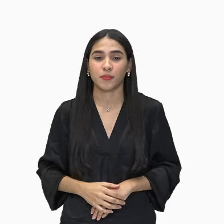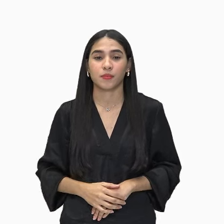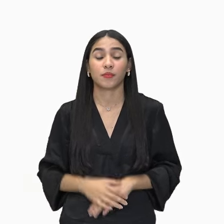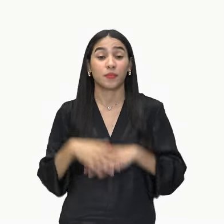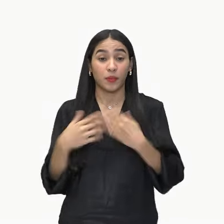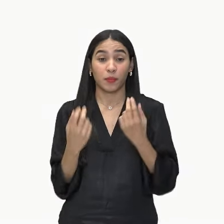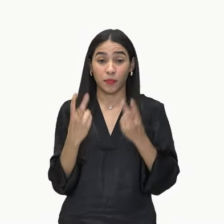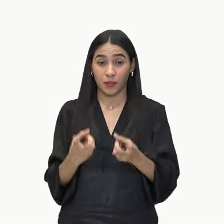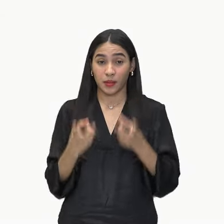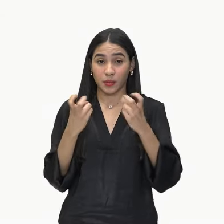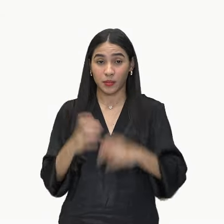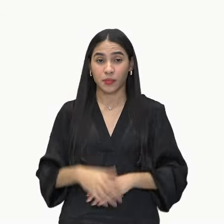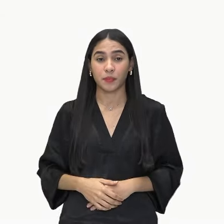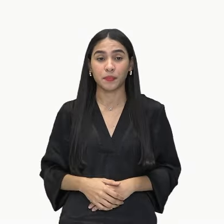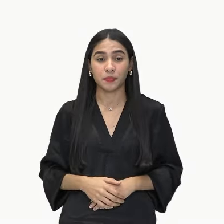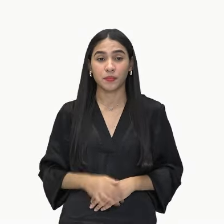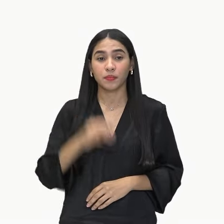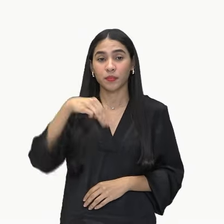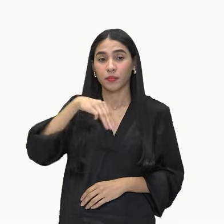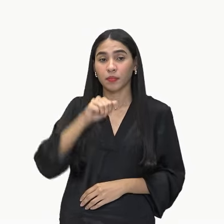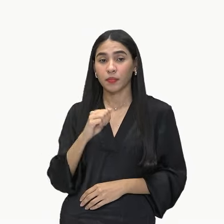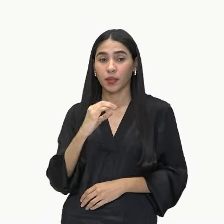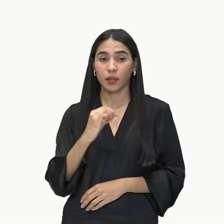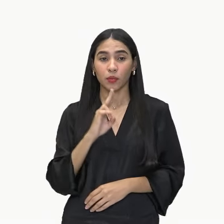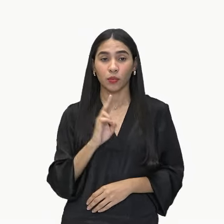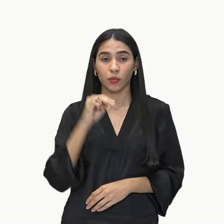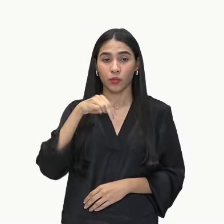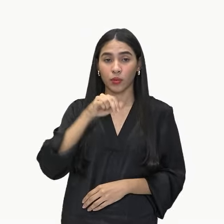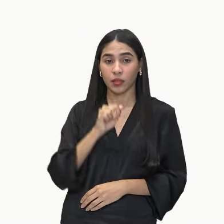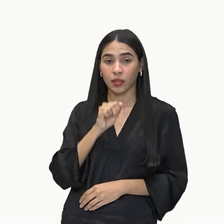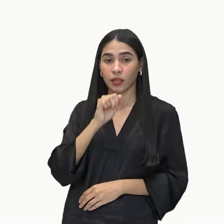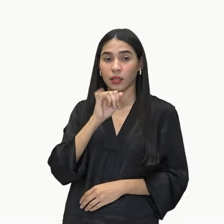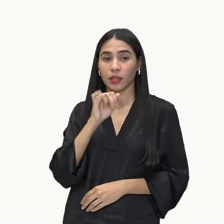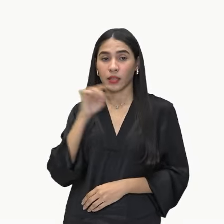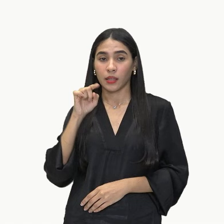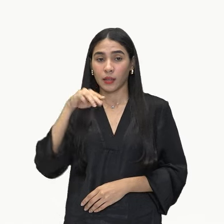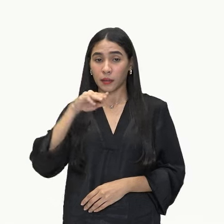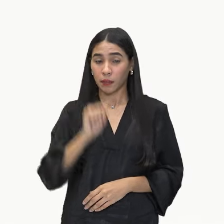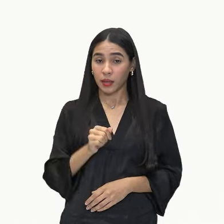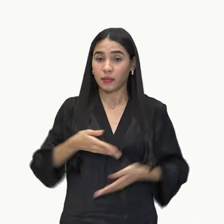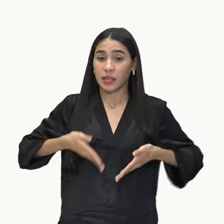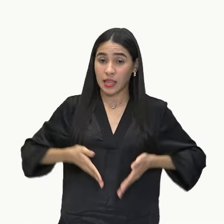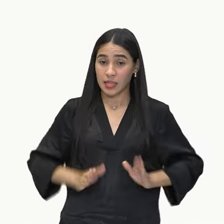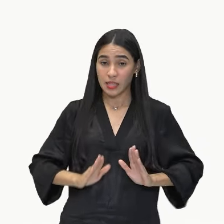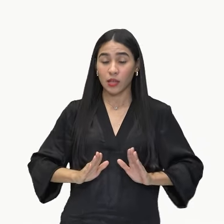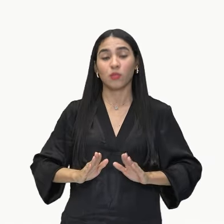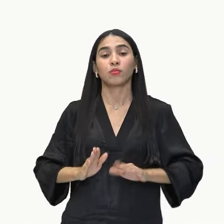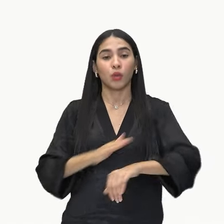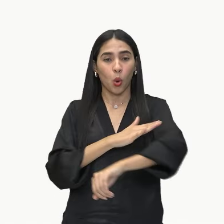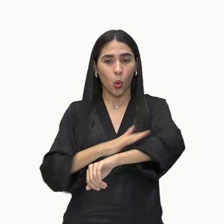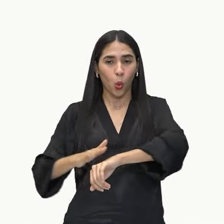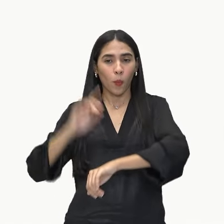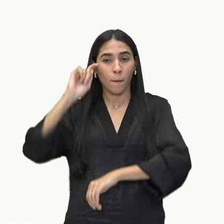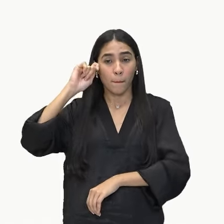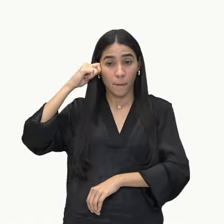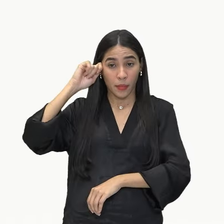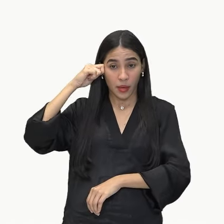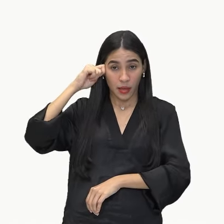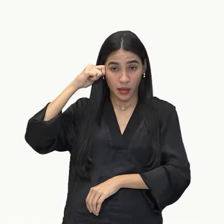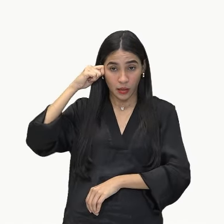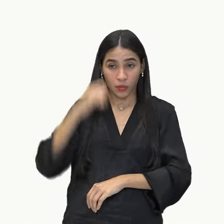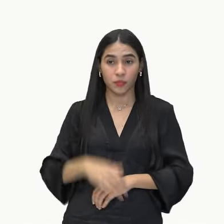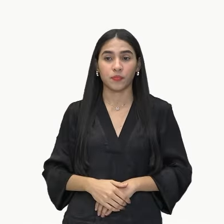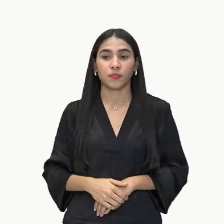só. Ele, Macunaíma, ele nasceu preto, correto? Olhem só. Preto